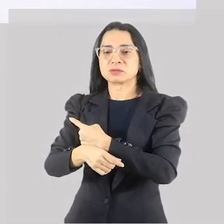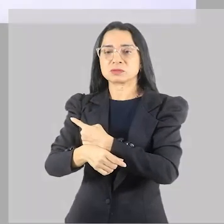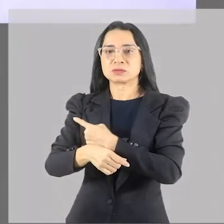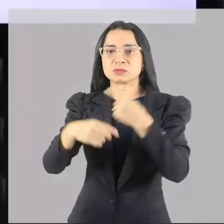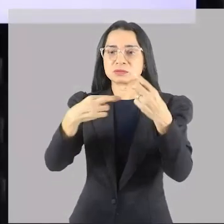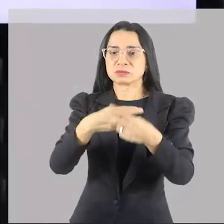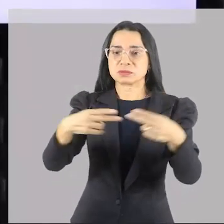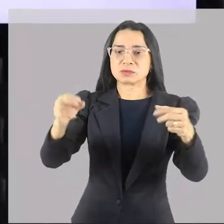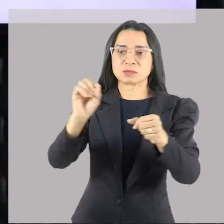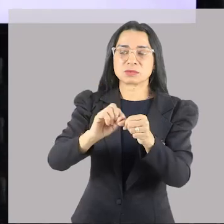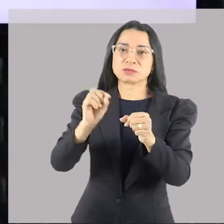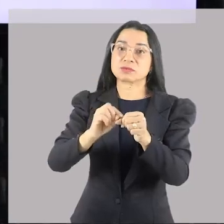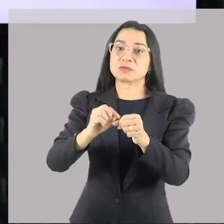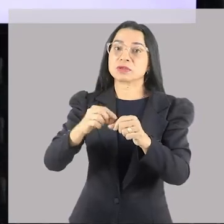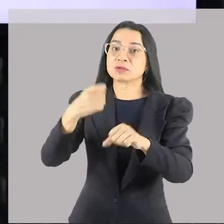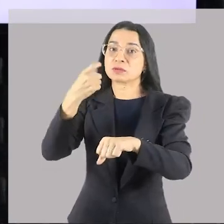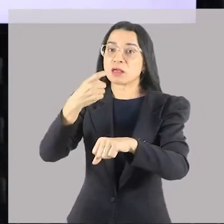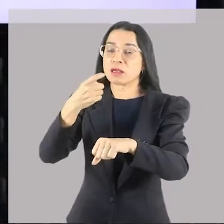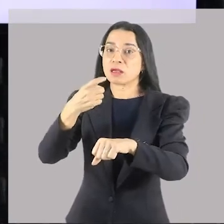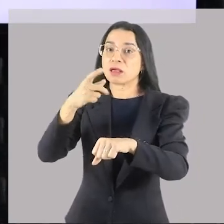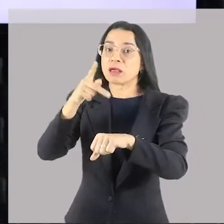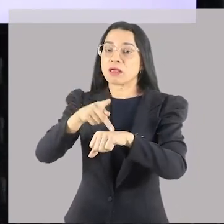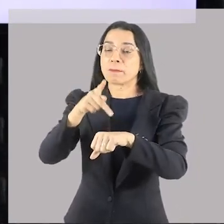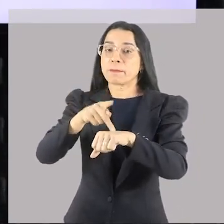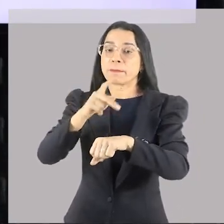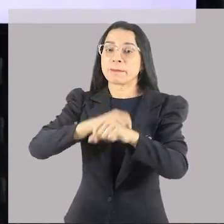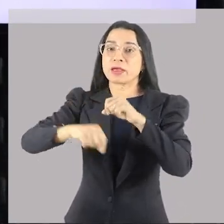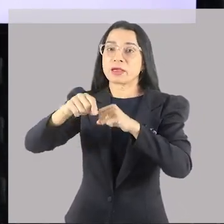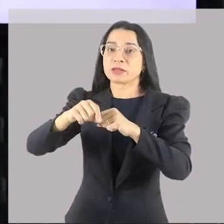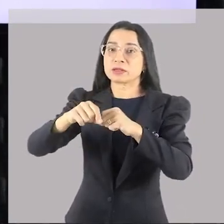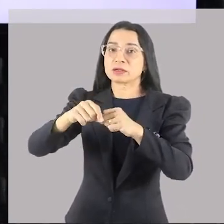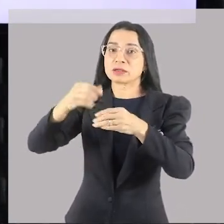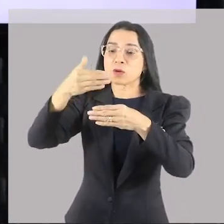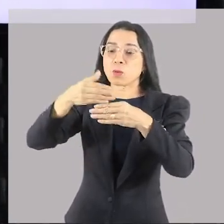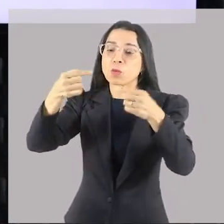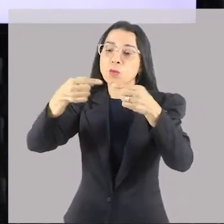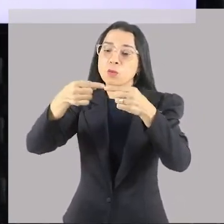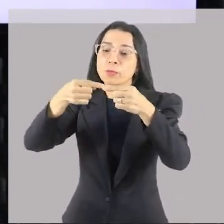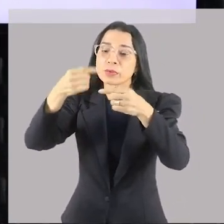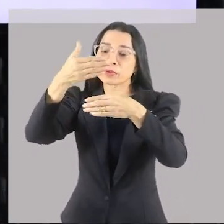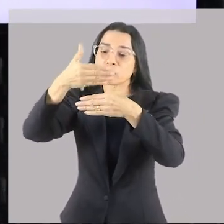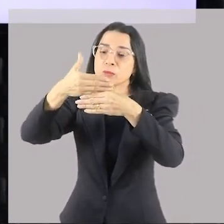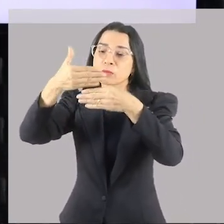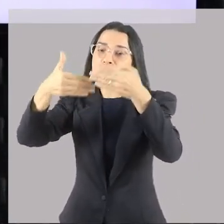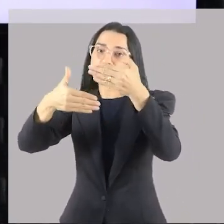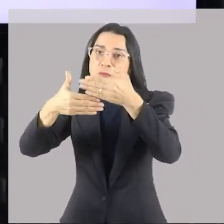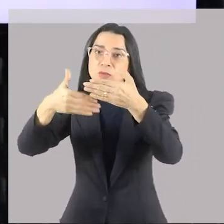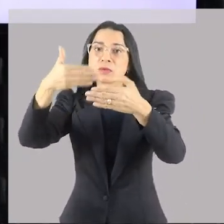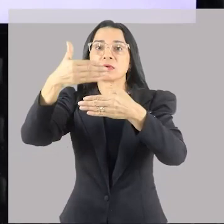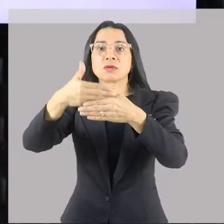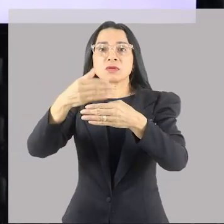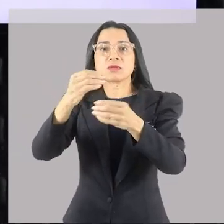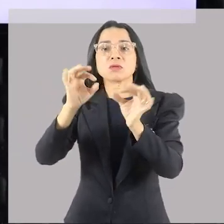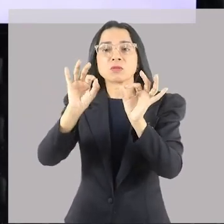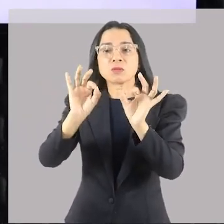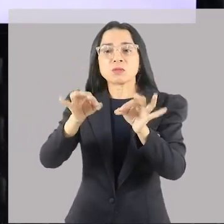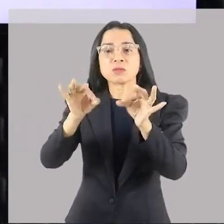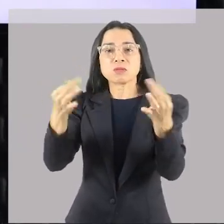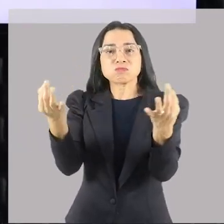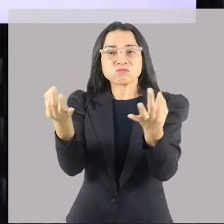elementos, todos feitos em pedras, onde uma peça encaixa sobre a outra, com a outra, numa estrutura